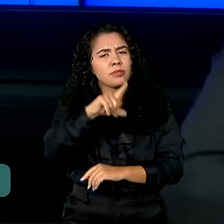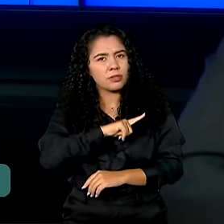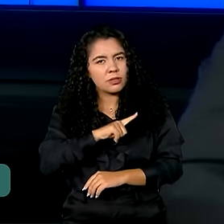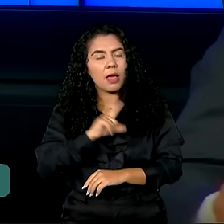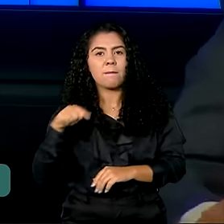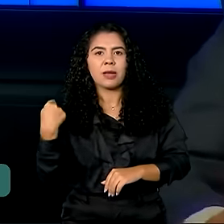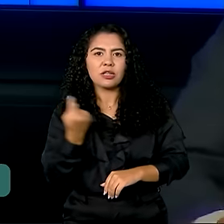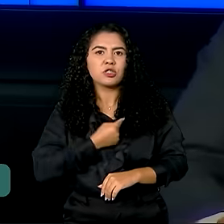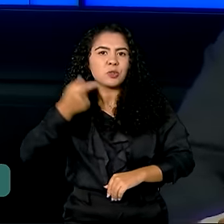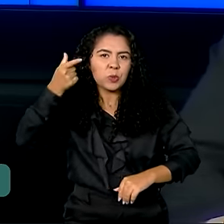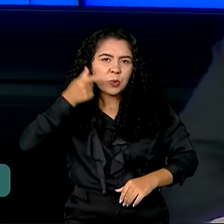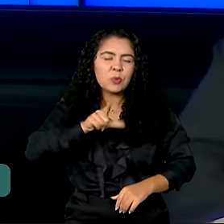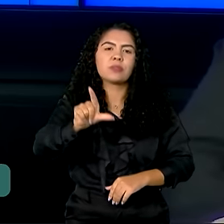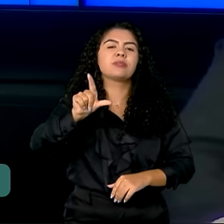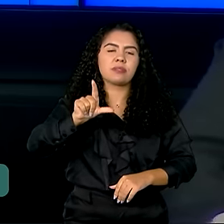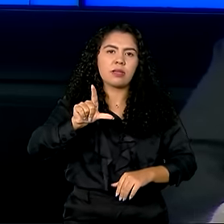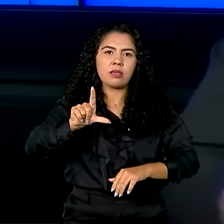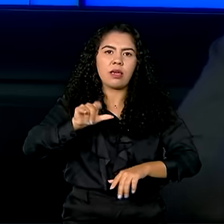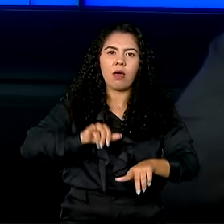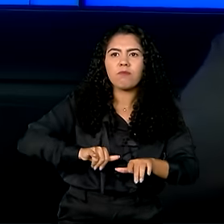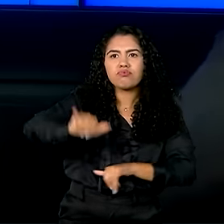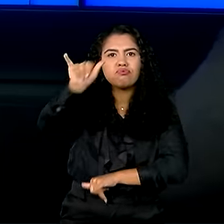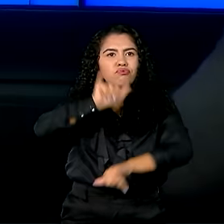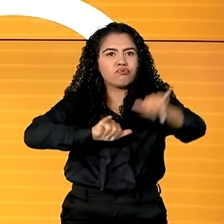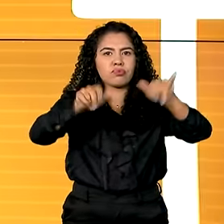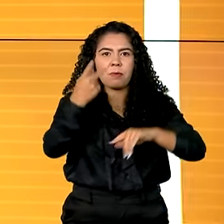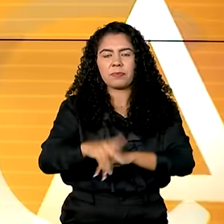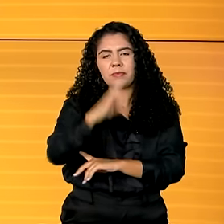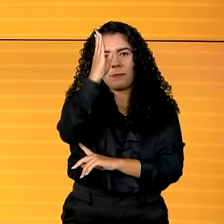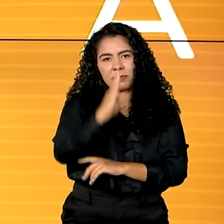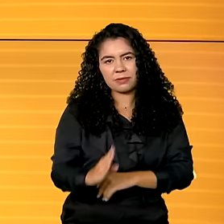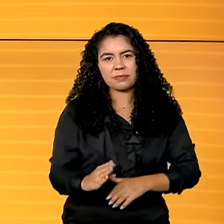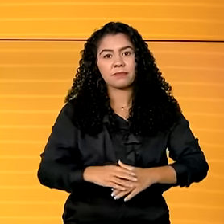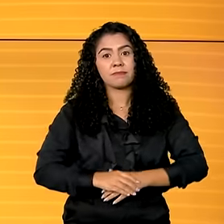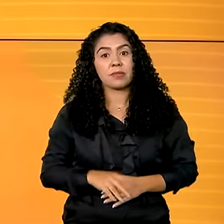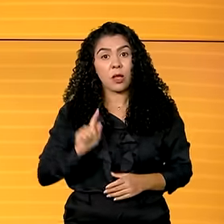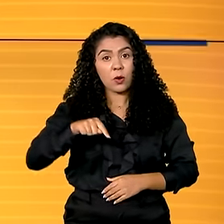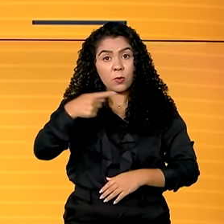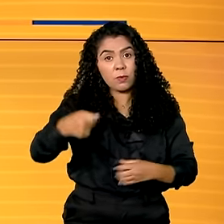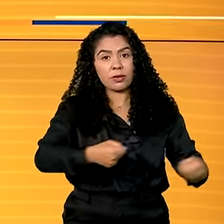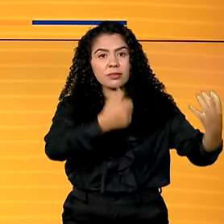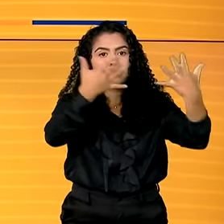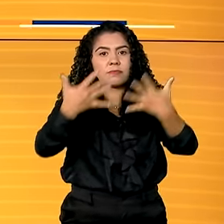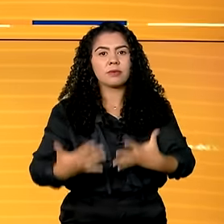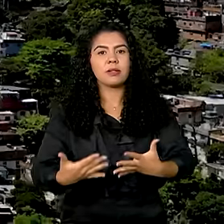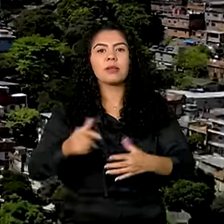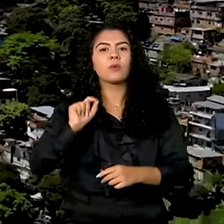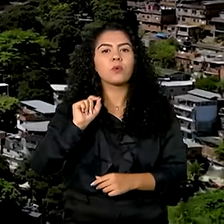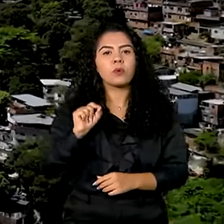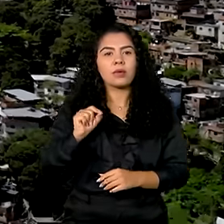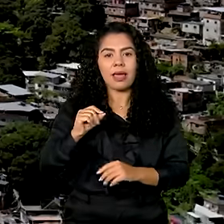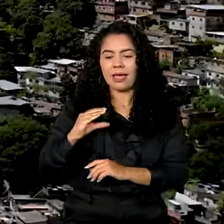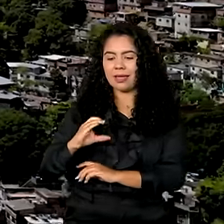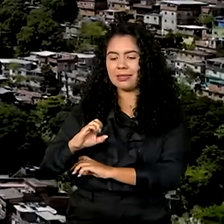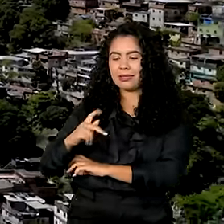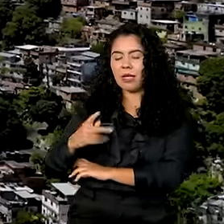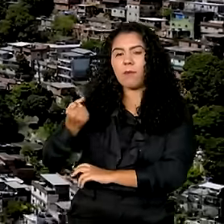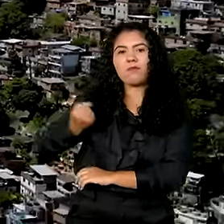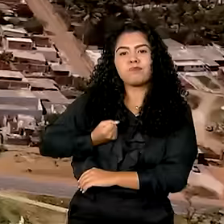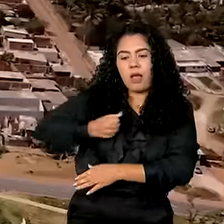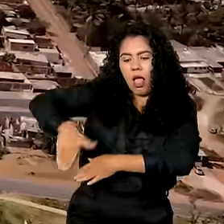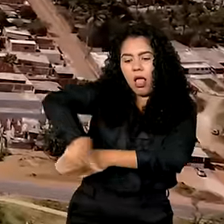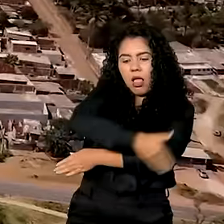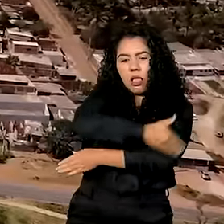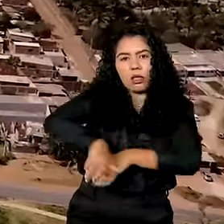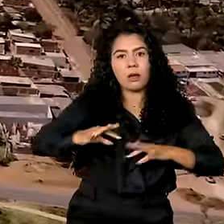consolidar uma aviação regional brasileira. Veja a seguir, CEP para todos, o endereço nas